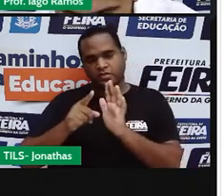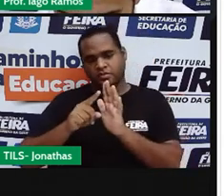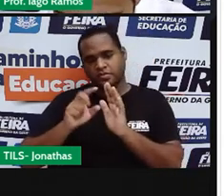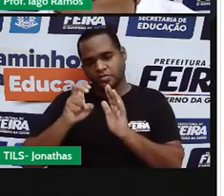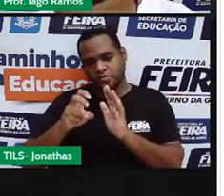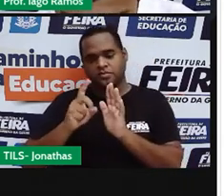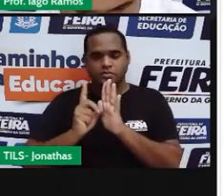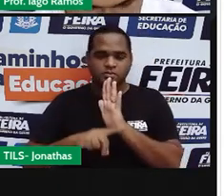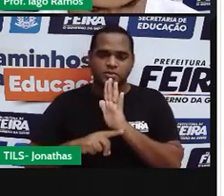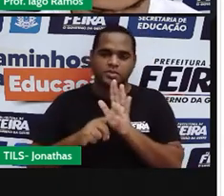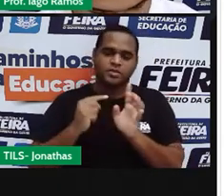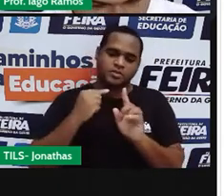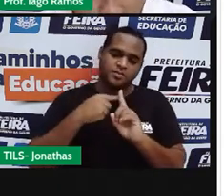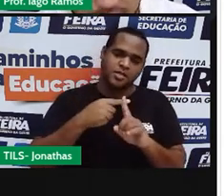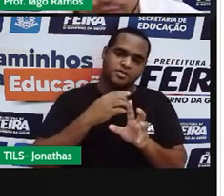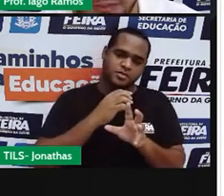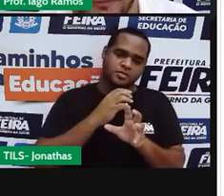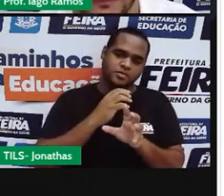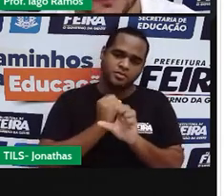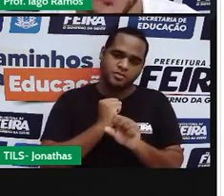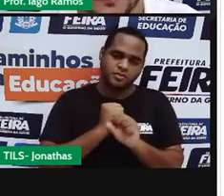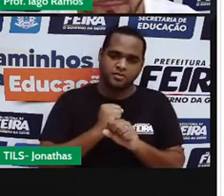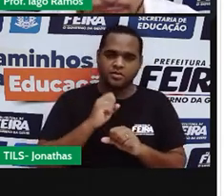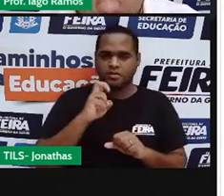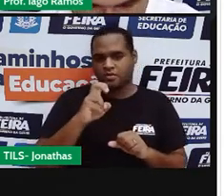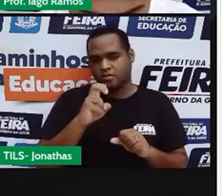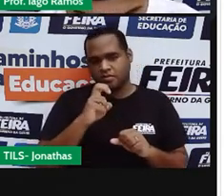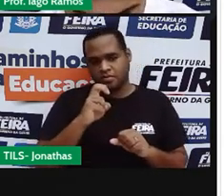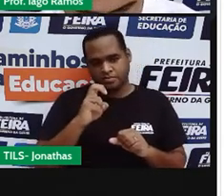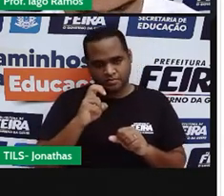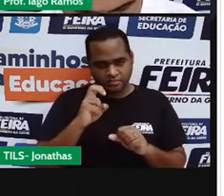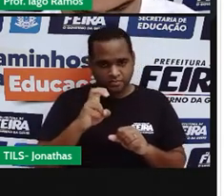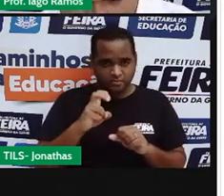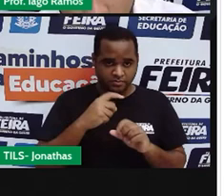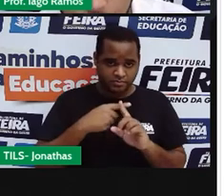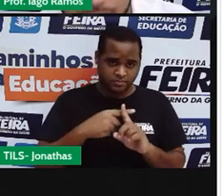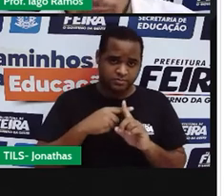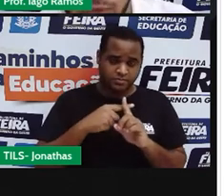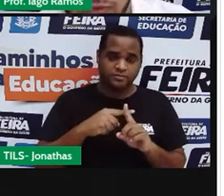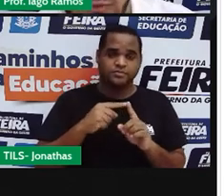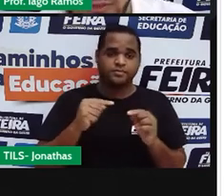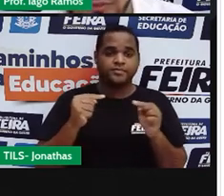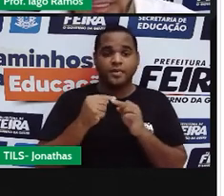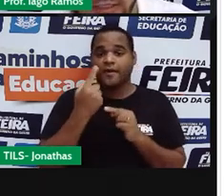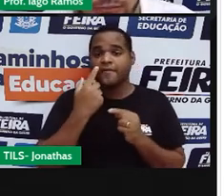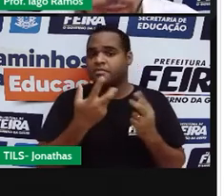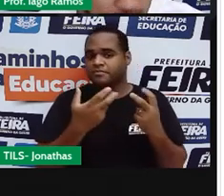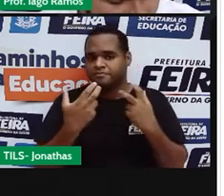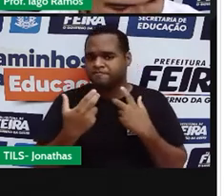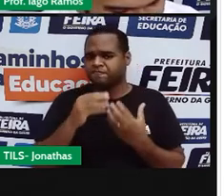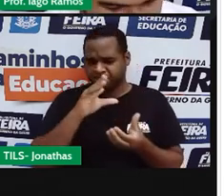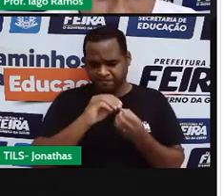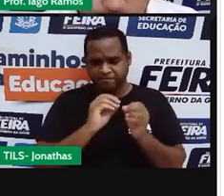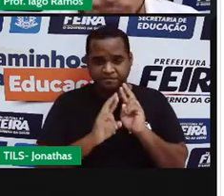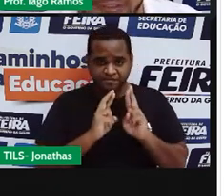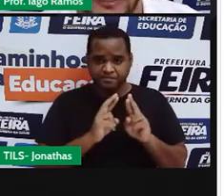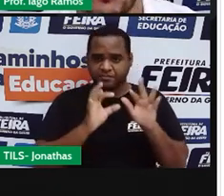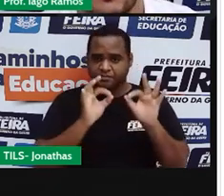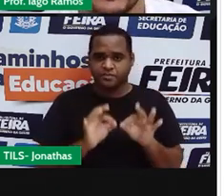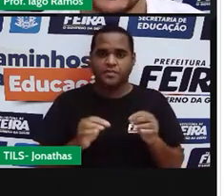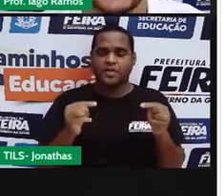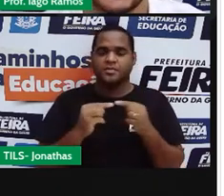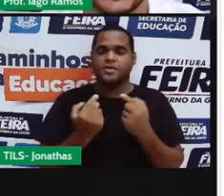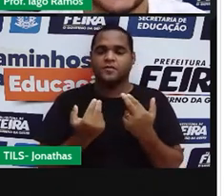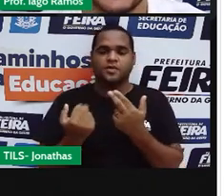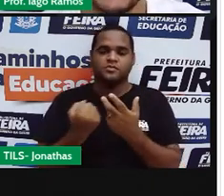negativo é somar 5 positivo. e a gente viu pelo nosso resultado que isso foi